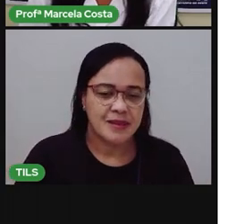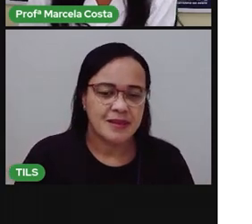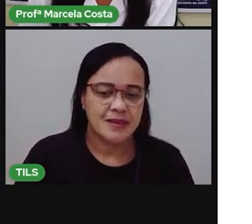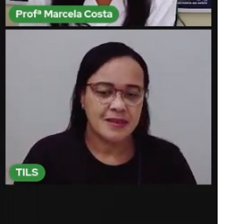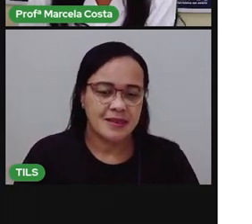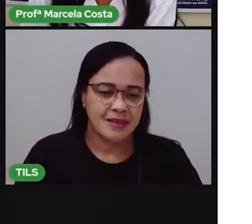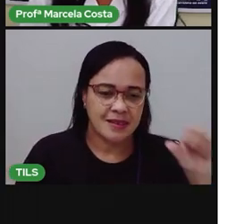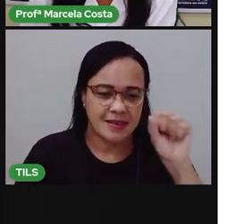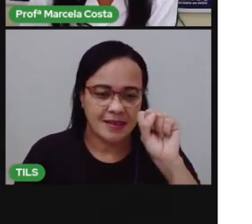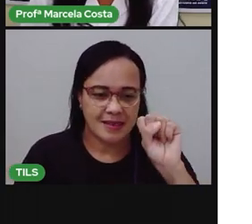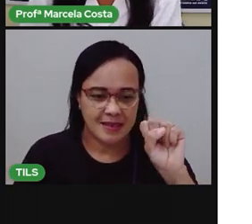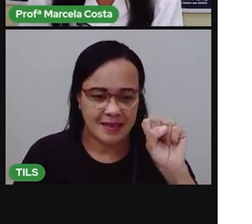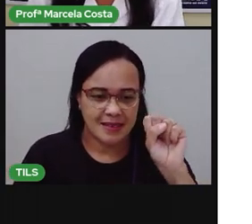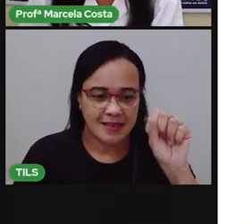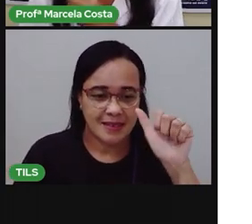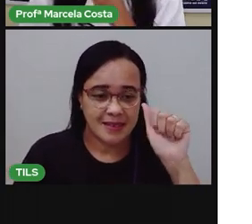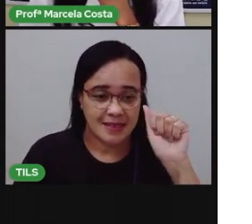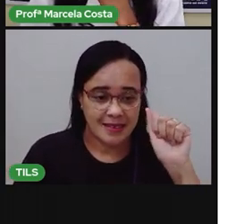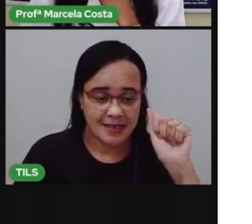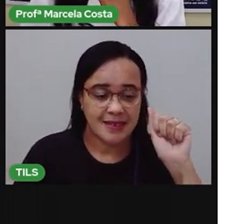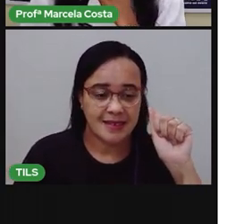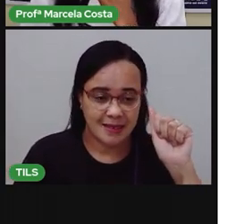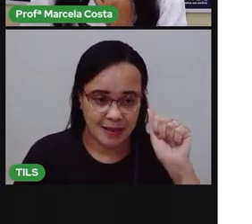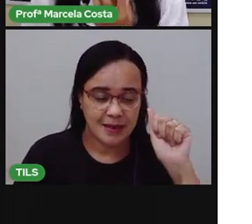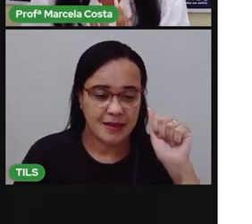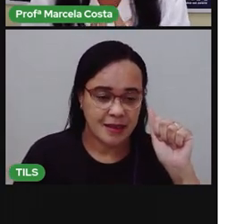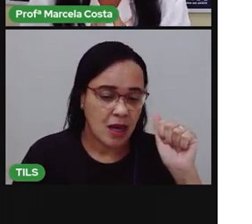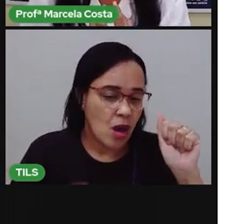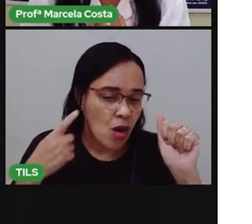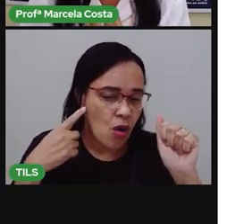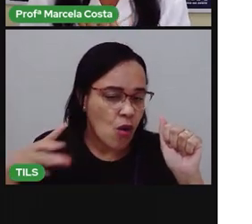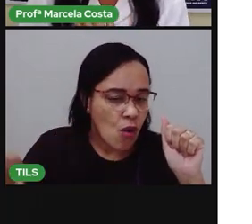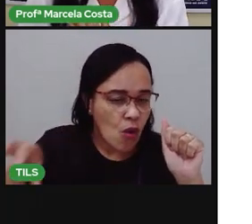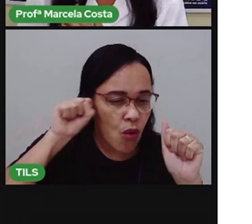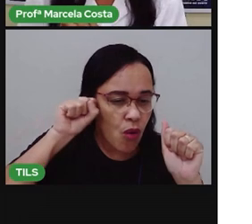É o sabonete, né? Isso você escuta o som forte do ar.